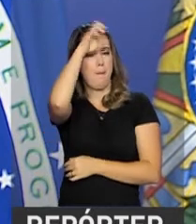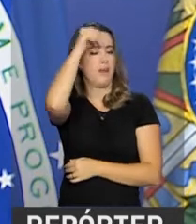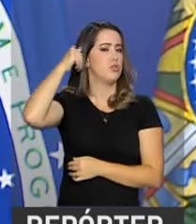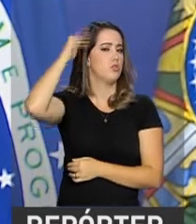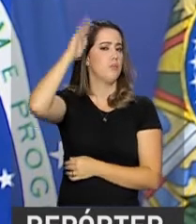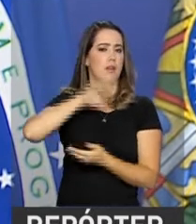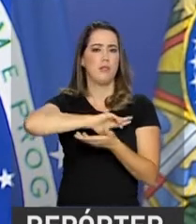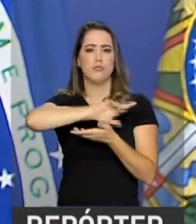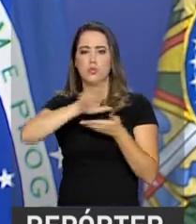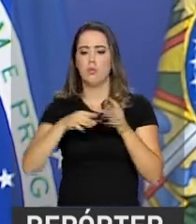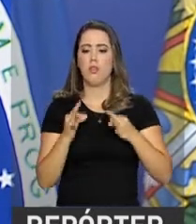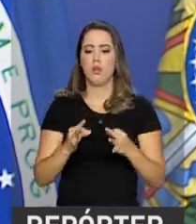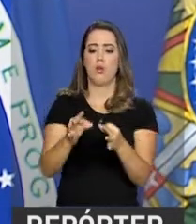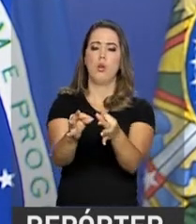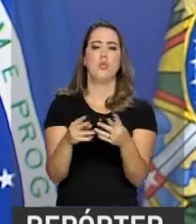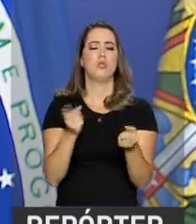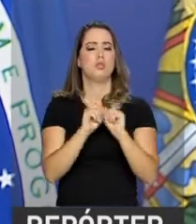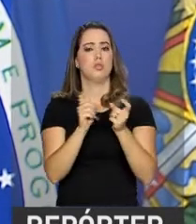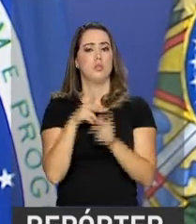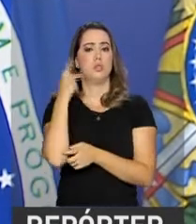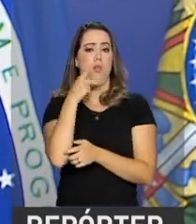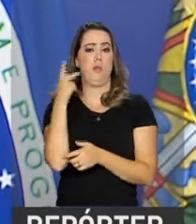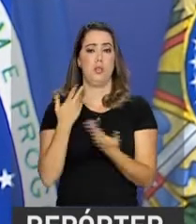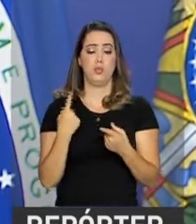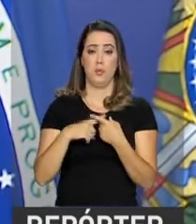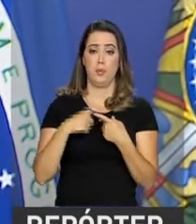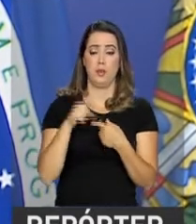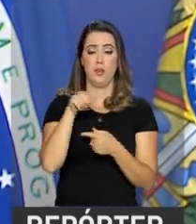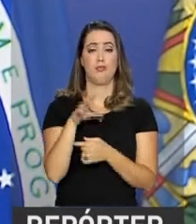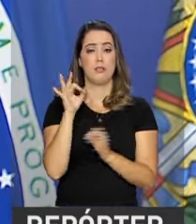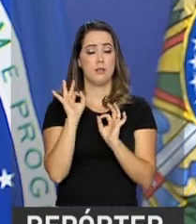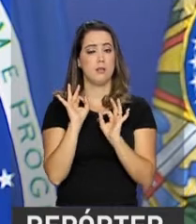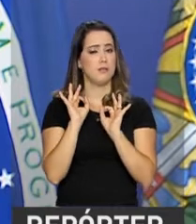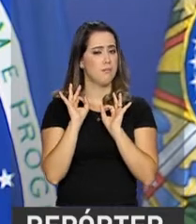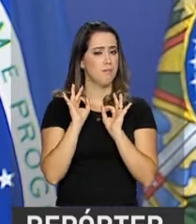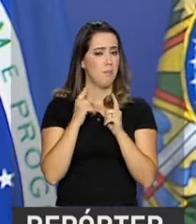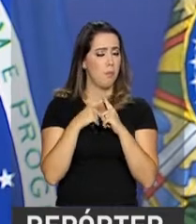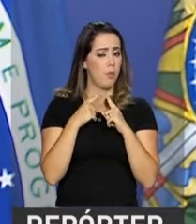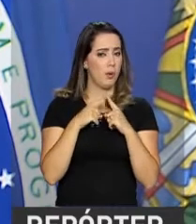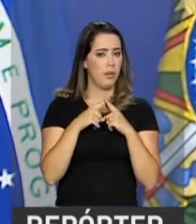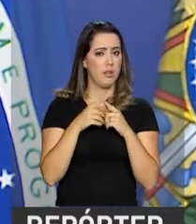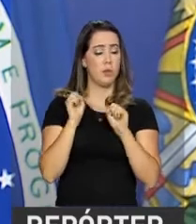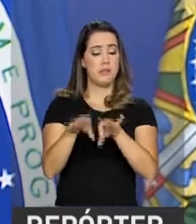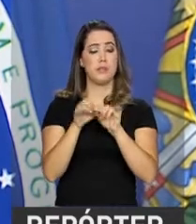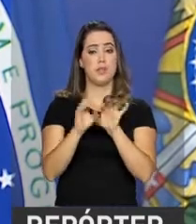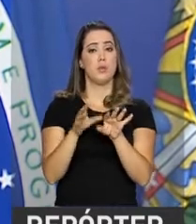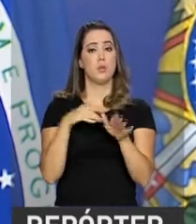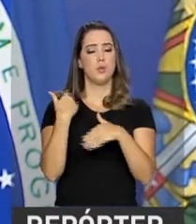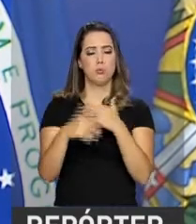governamentais, na administração, na política, em função, precisamente, da educação